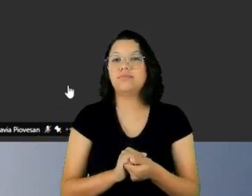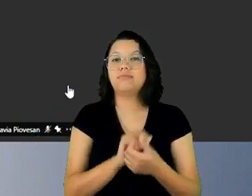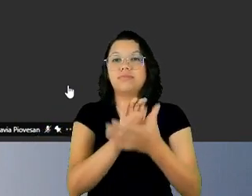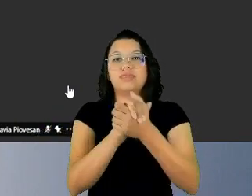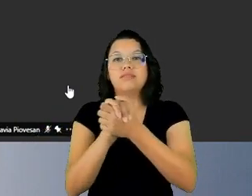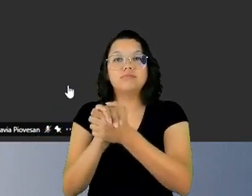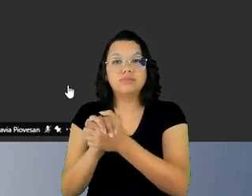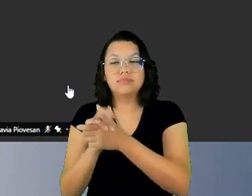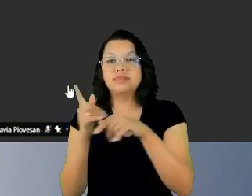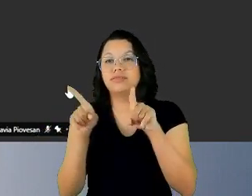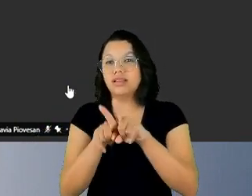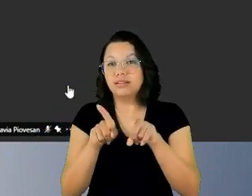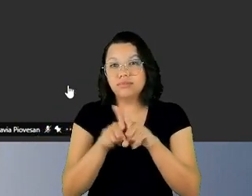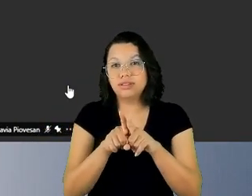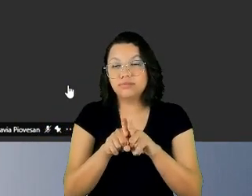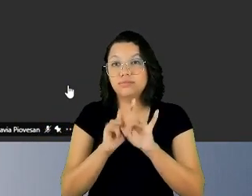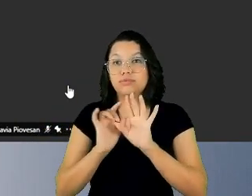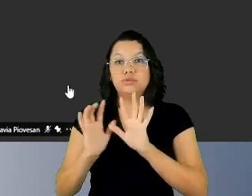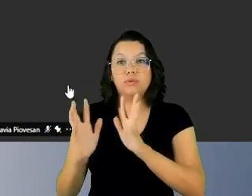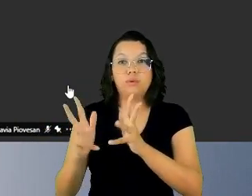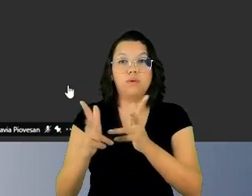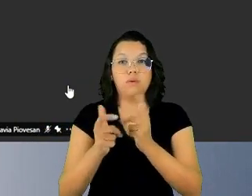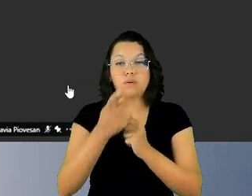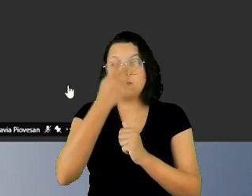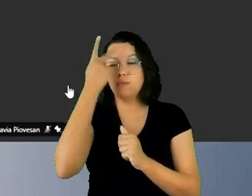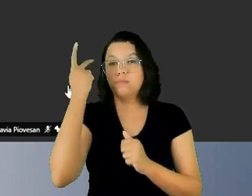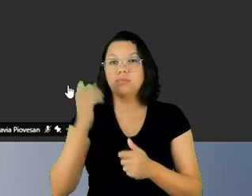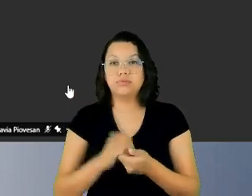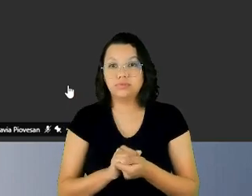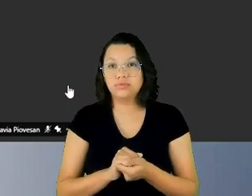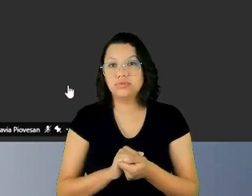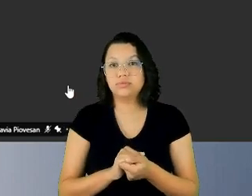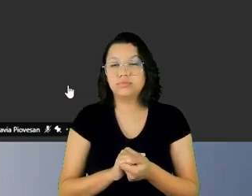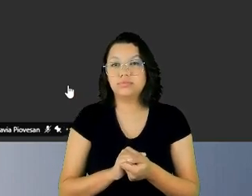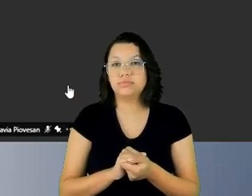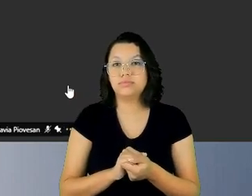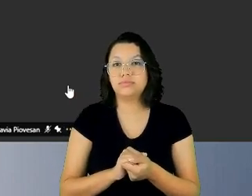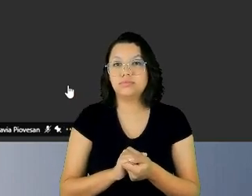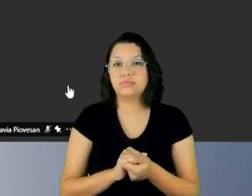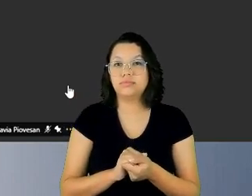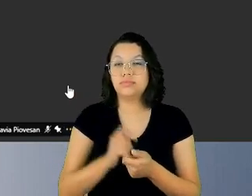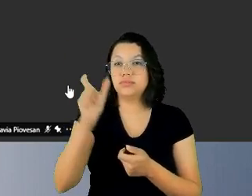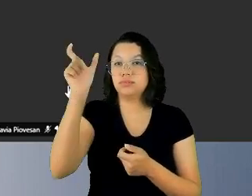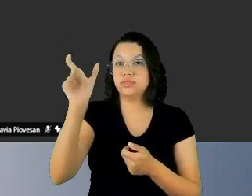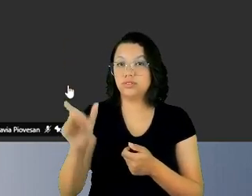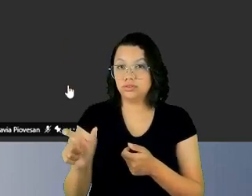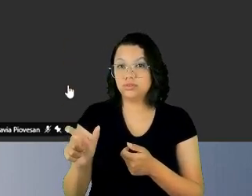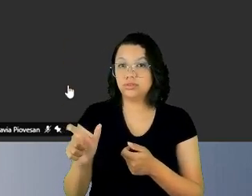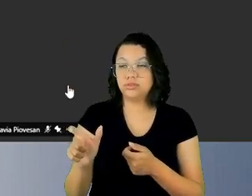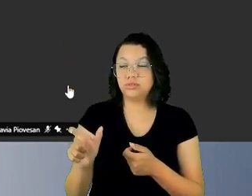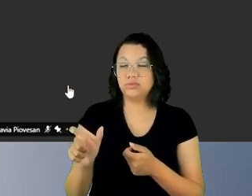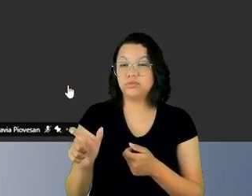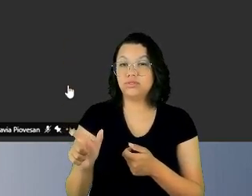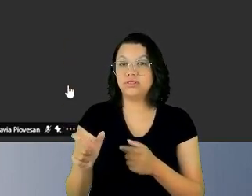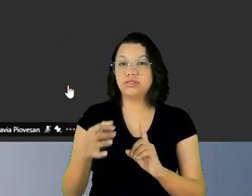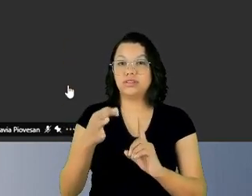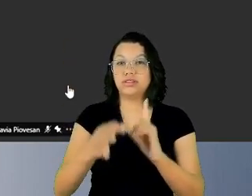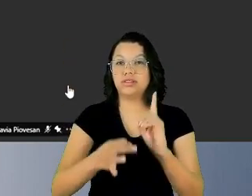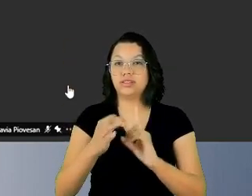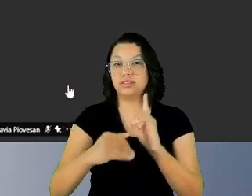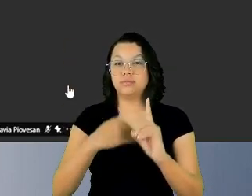pessoas na pessoa da doutora Terezinha Caserta que confiou em mim para essa